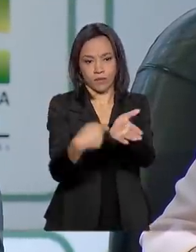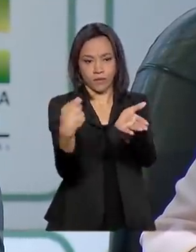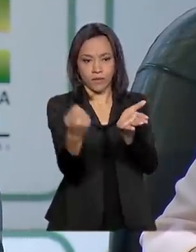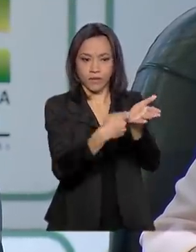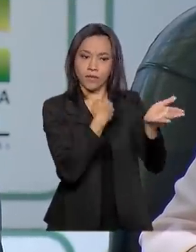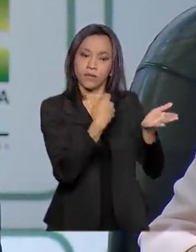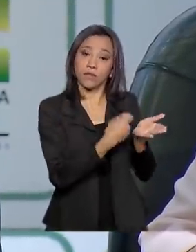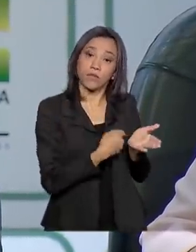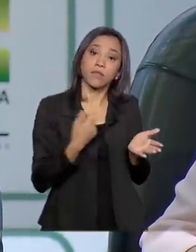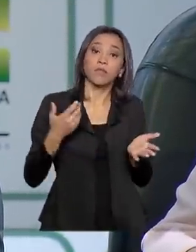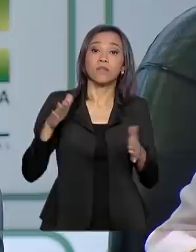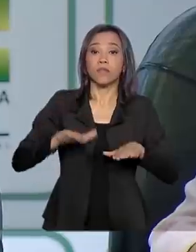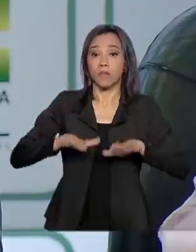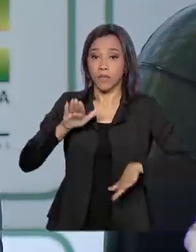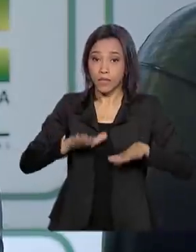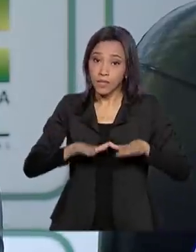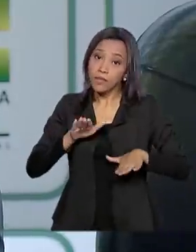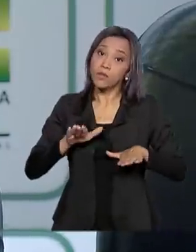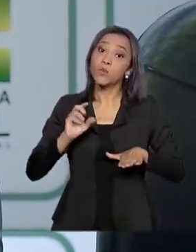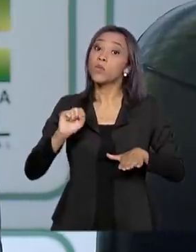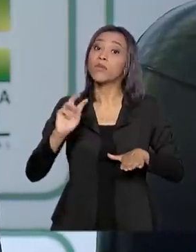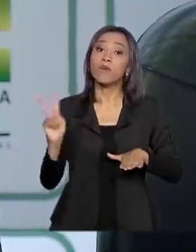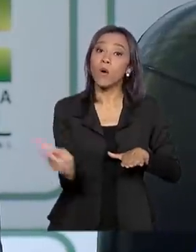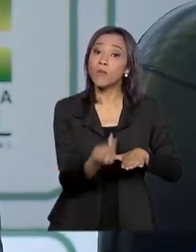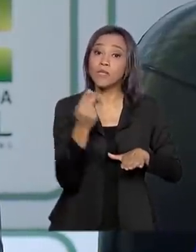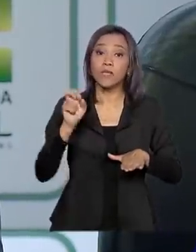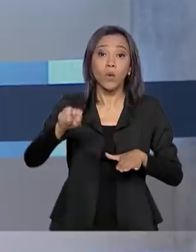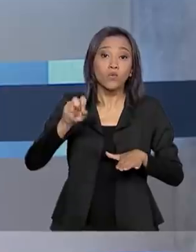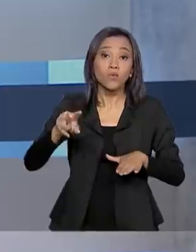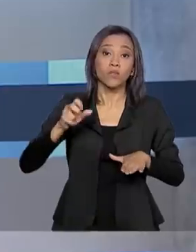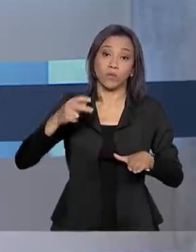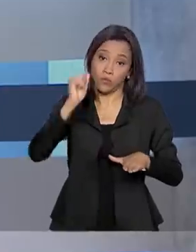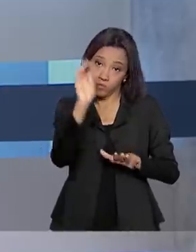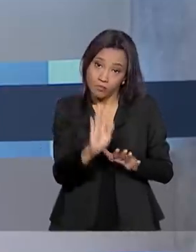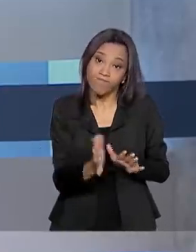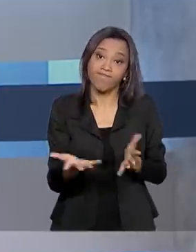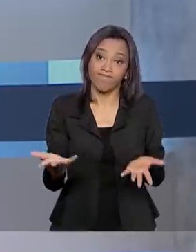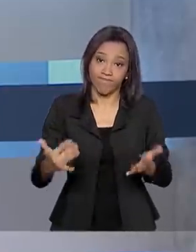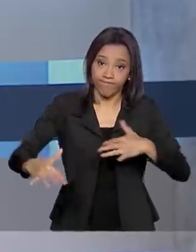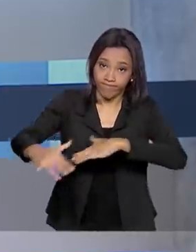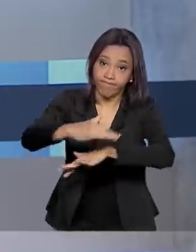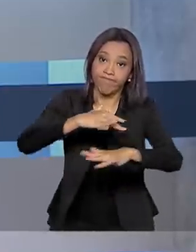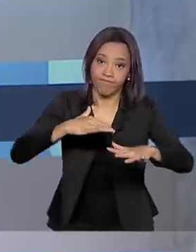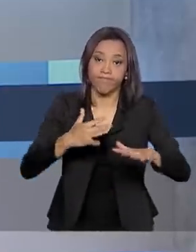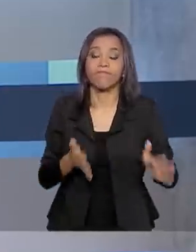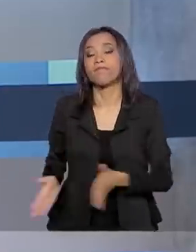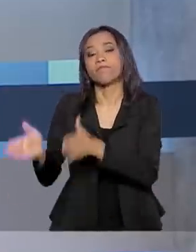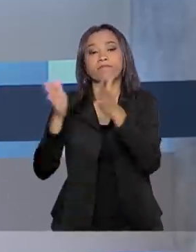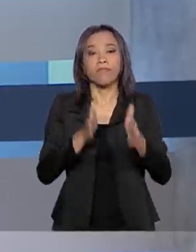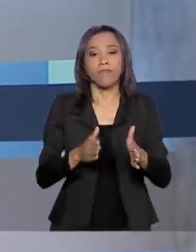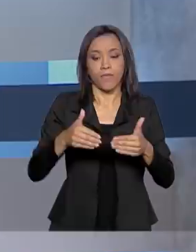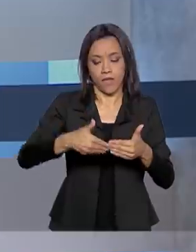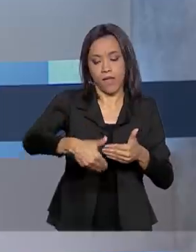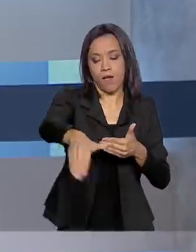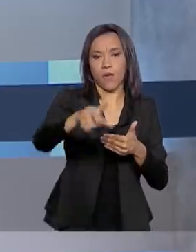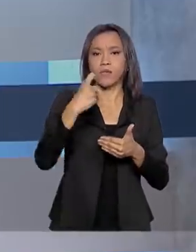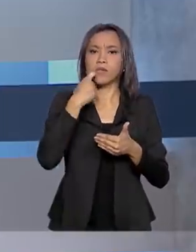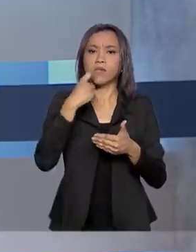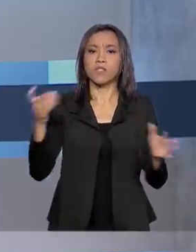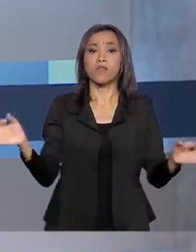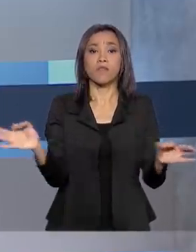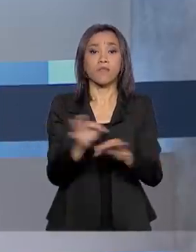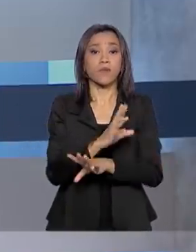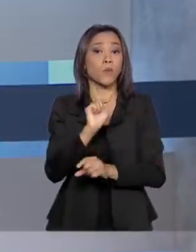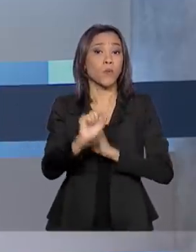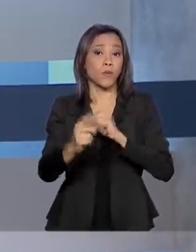a circulação e com a movimentação do vírus. E termina nesta sexta-feira a campanha de vacinação contra o